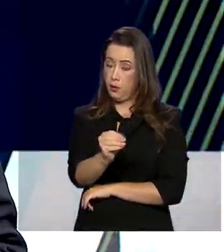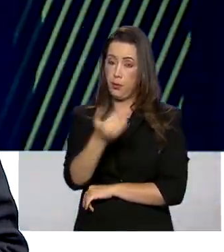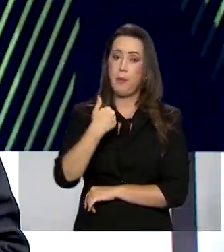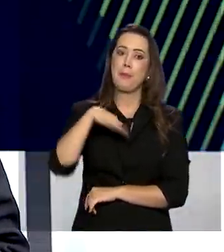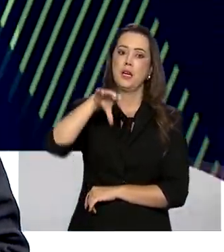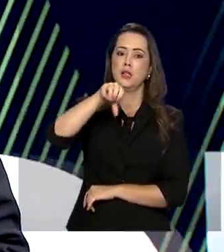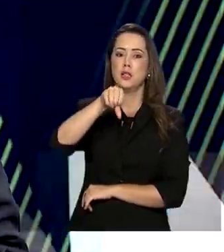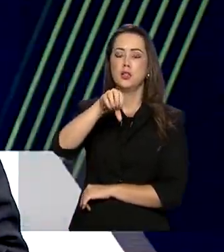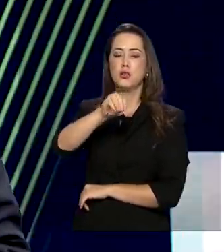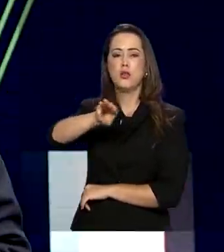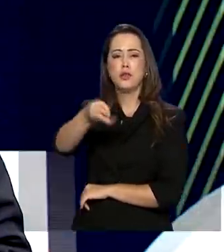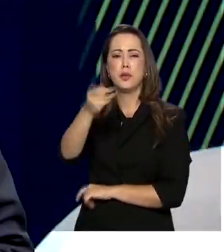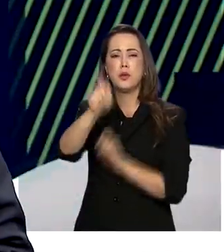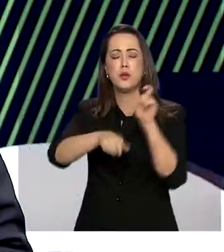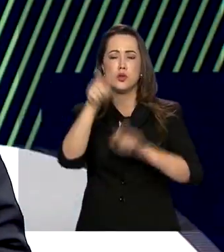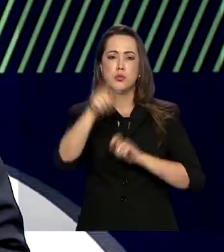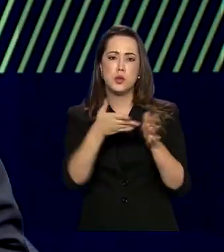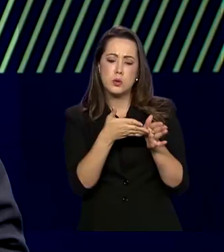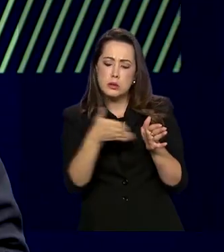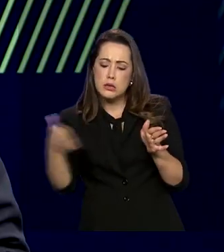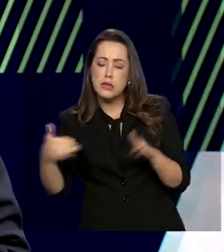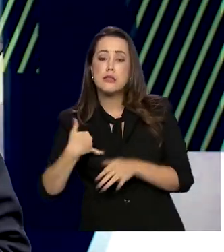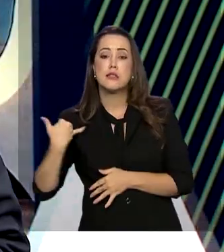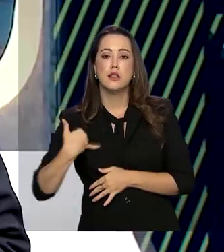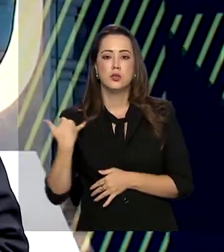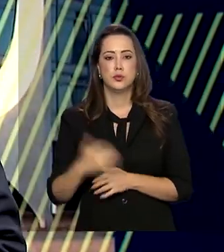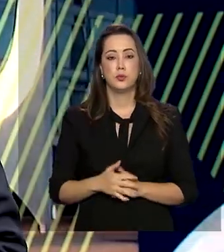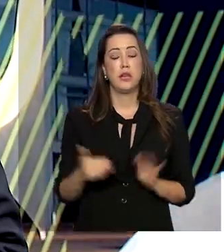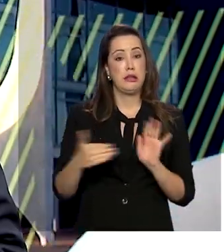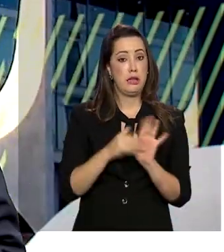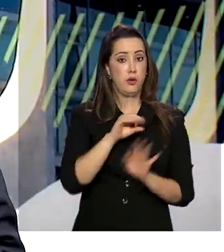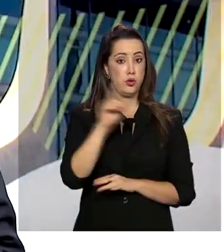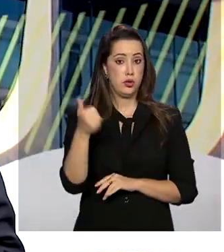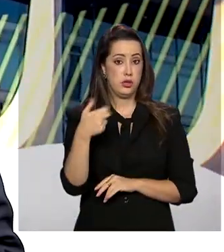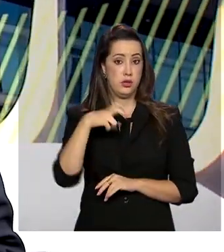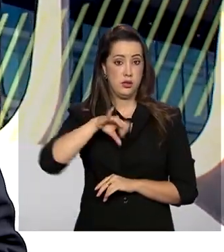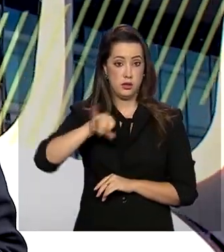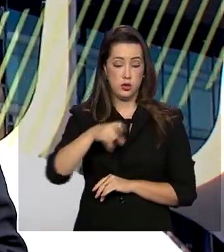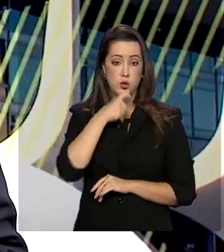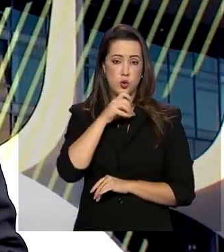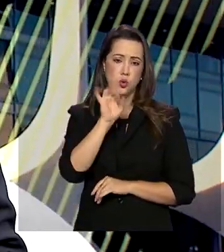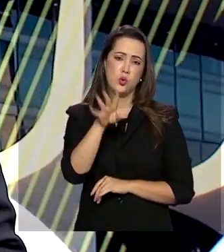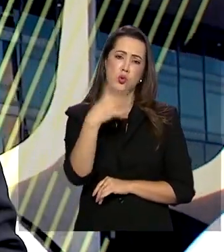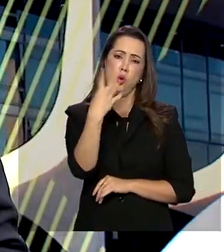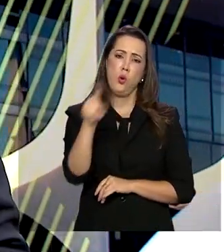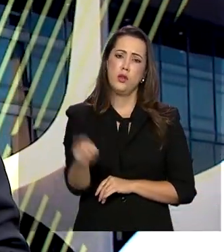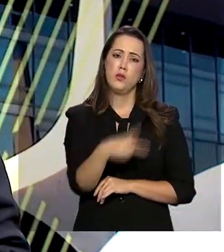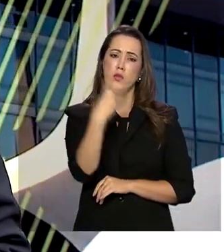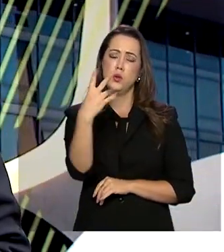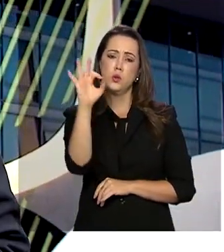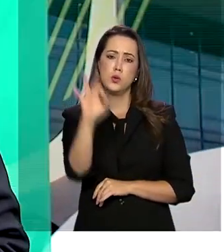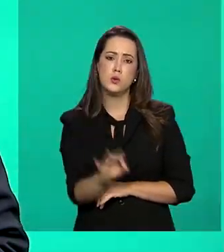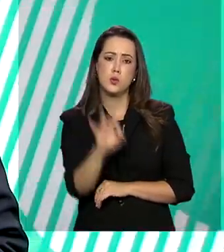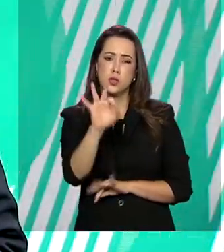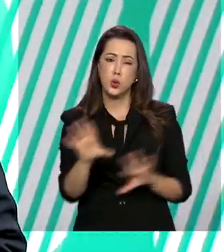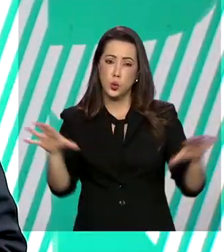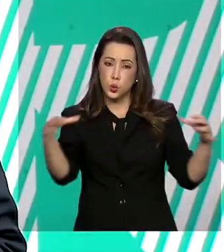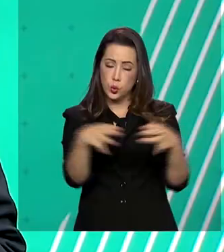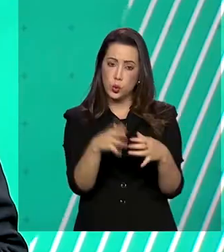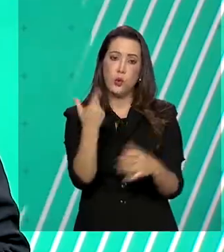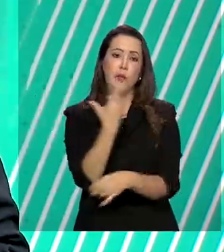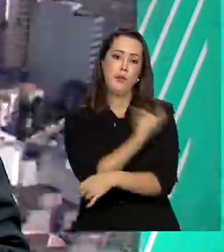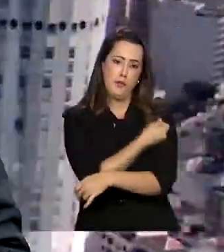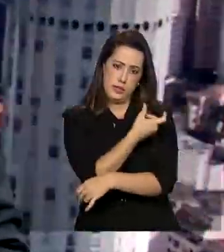mais de 90 milhões de pessoas nessa faixa etária. Até o dia 15 de julho, apenas 4,2% desse público